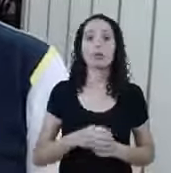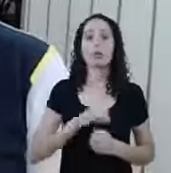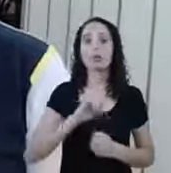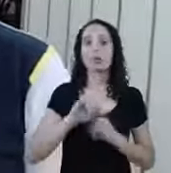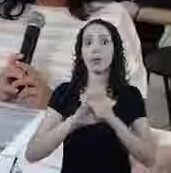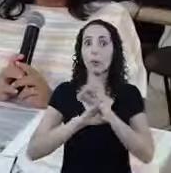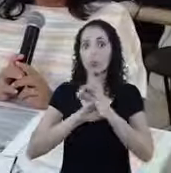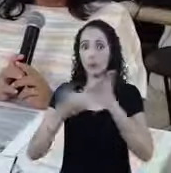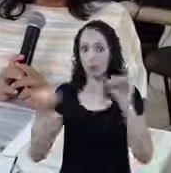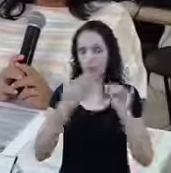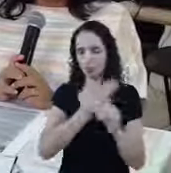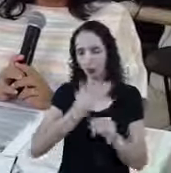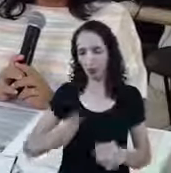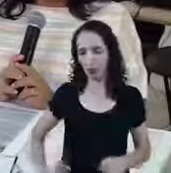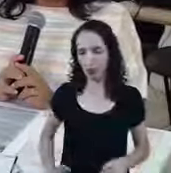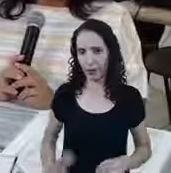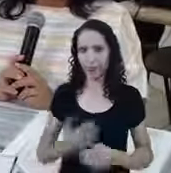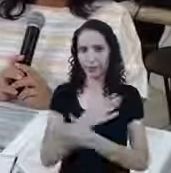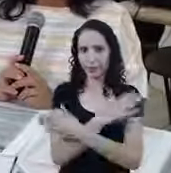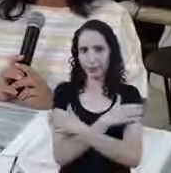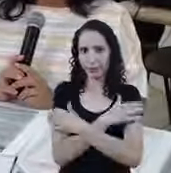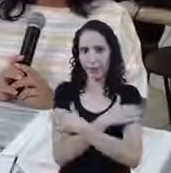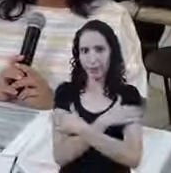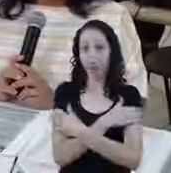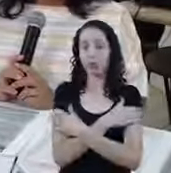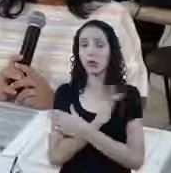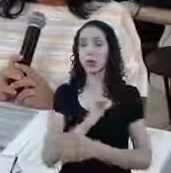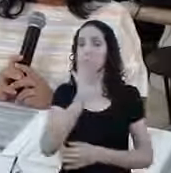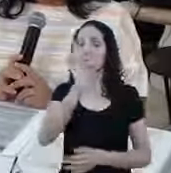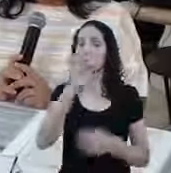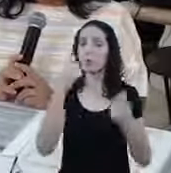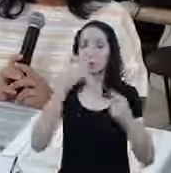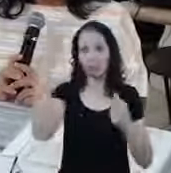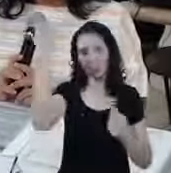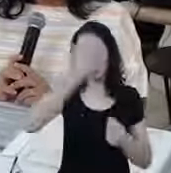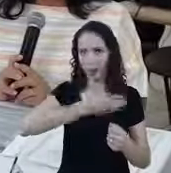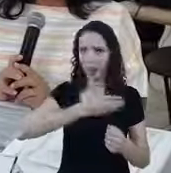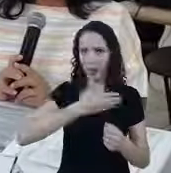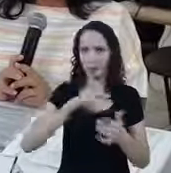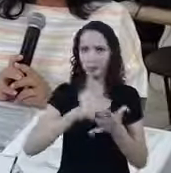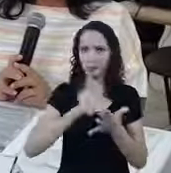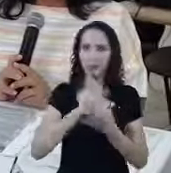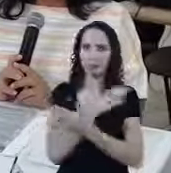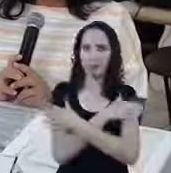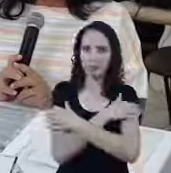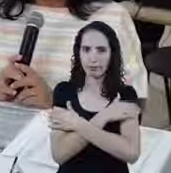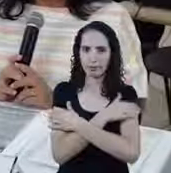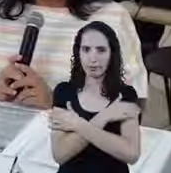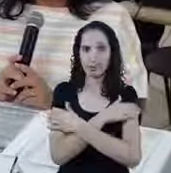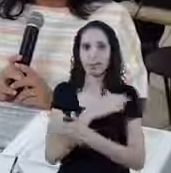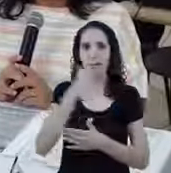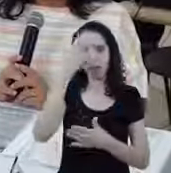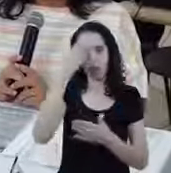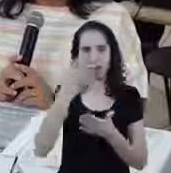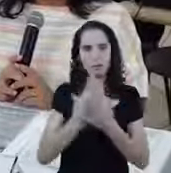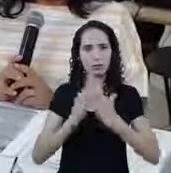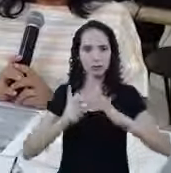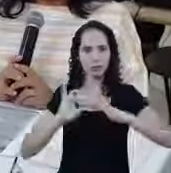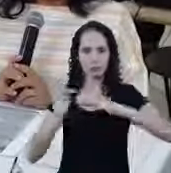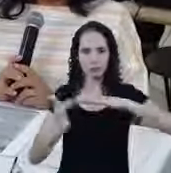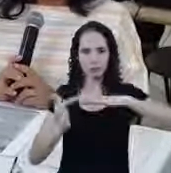Não, e veja bem Que serão etapas Tá Eu creio que Essa plataforma Hoje